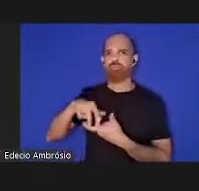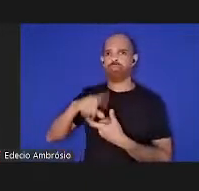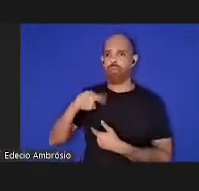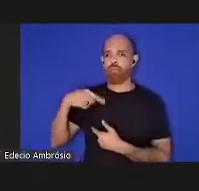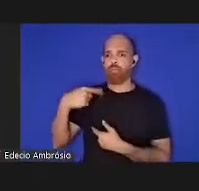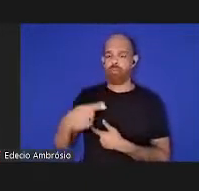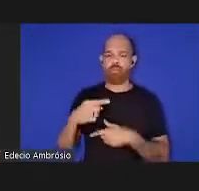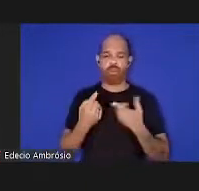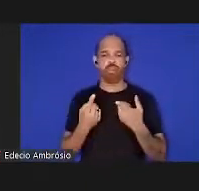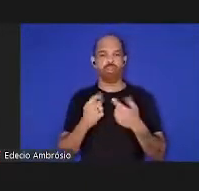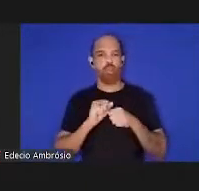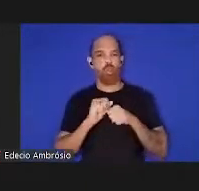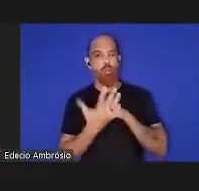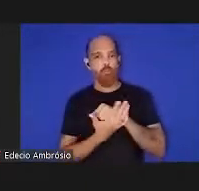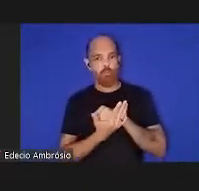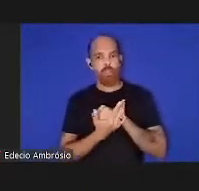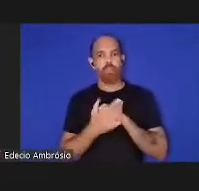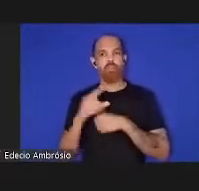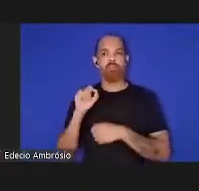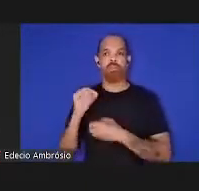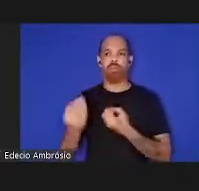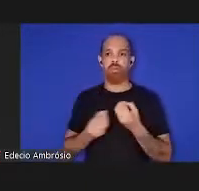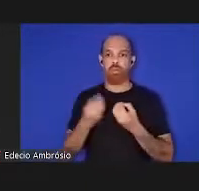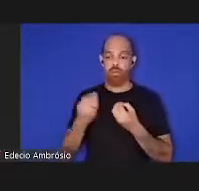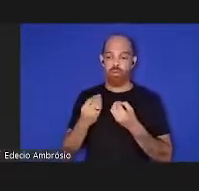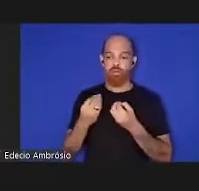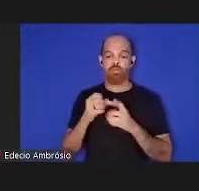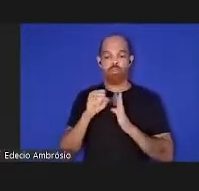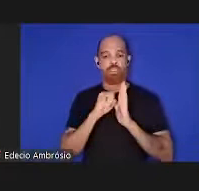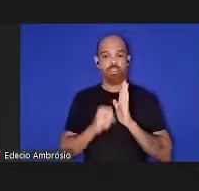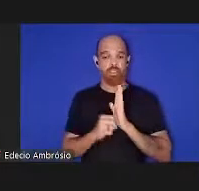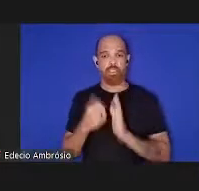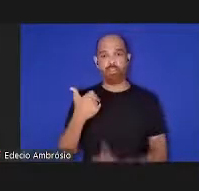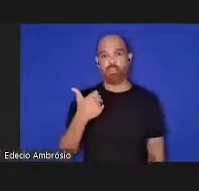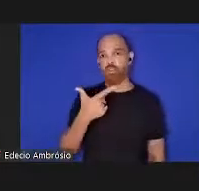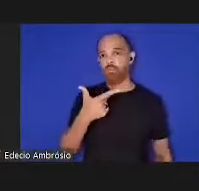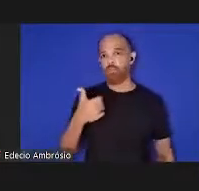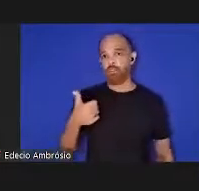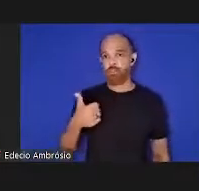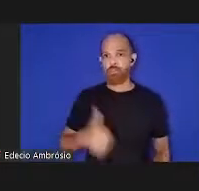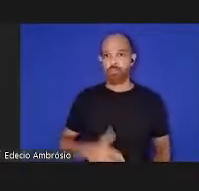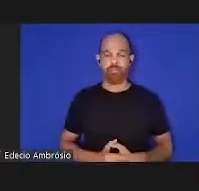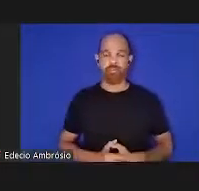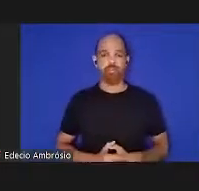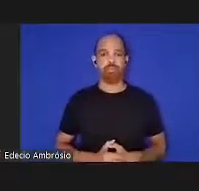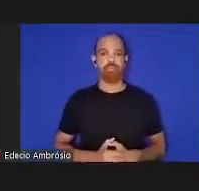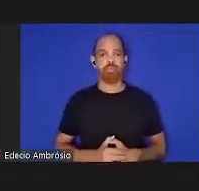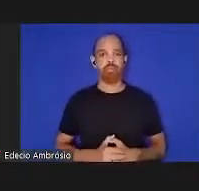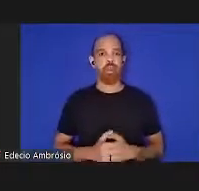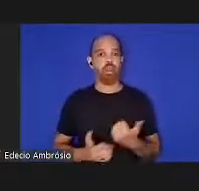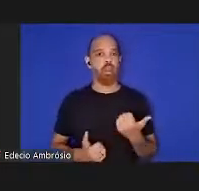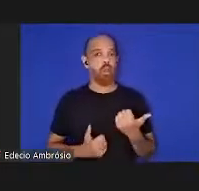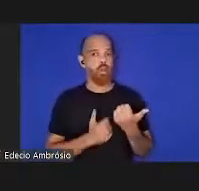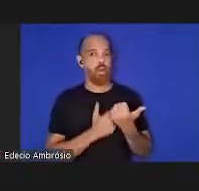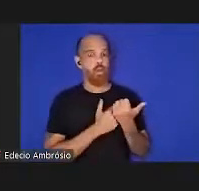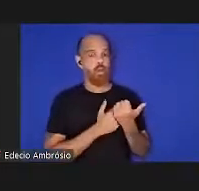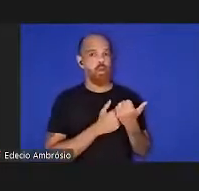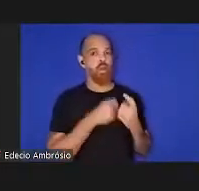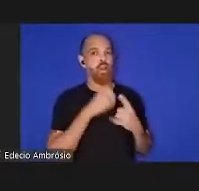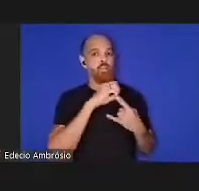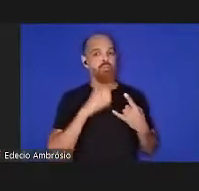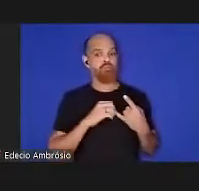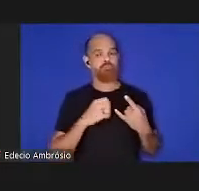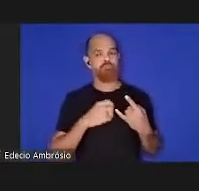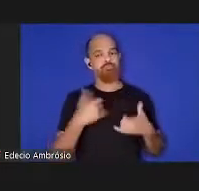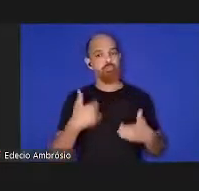sindemia saúde única e saúde planetária no século XXI colaborar com a Fiocruz é honrar a famada instituição